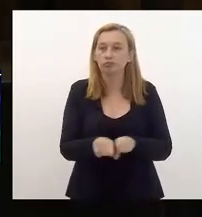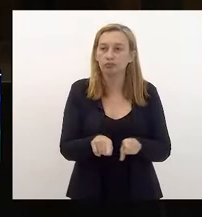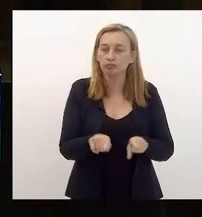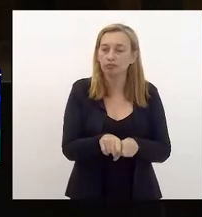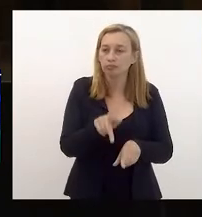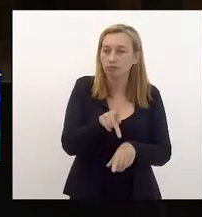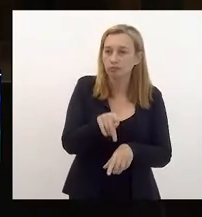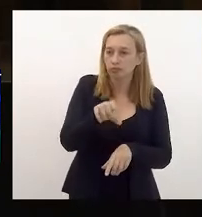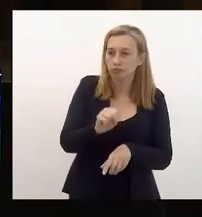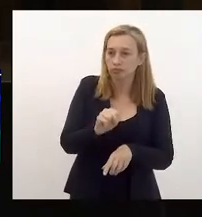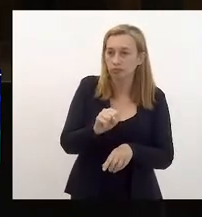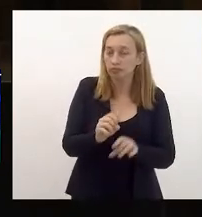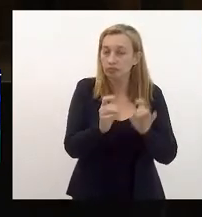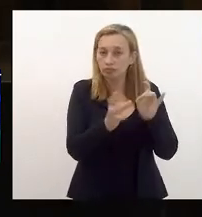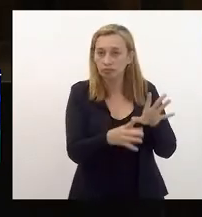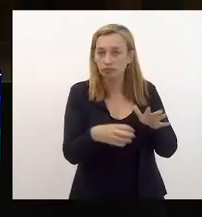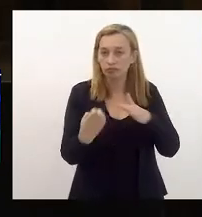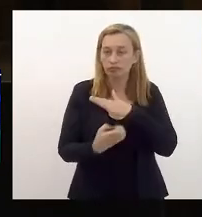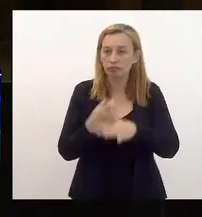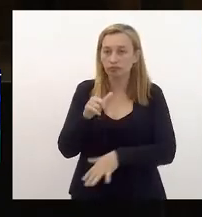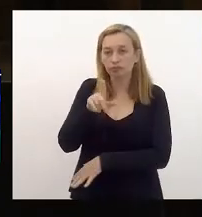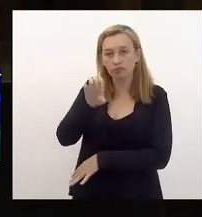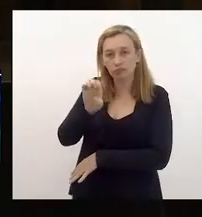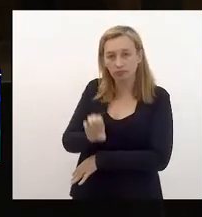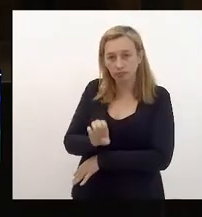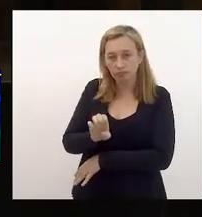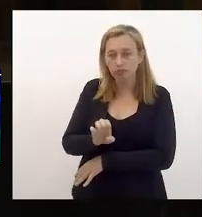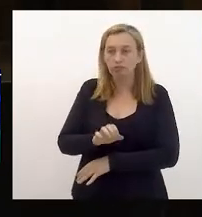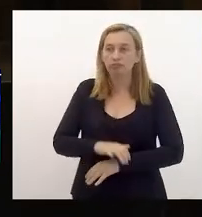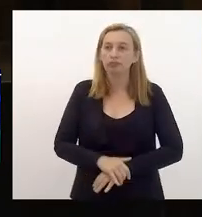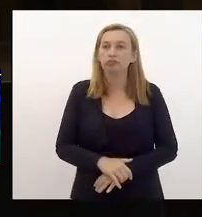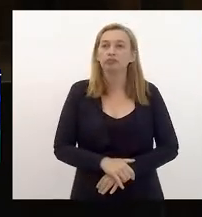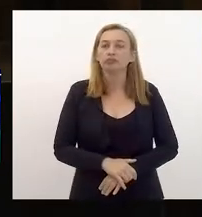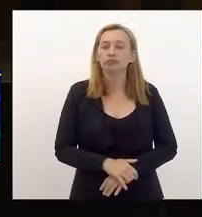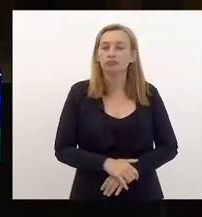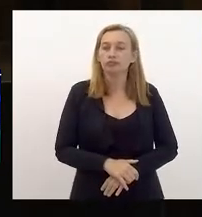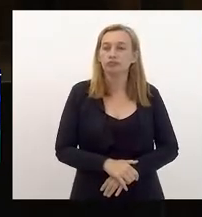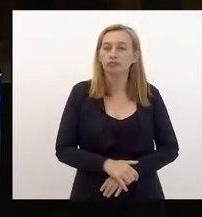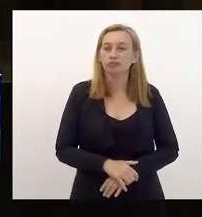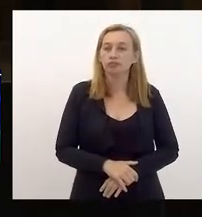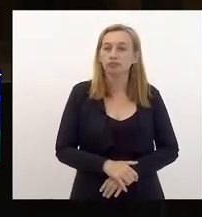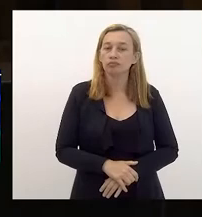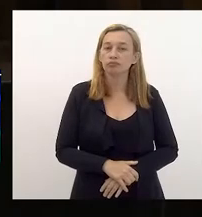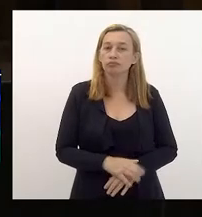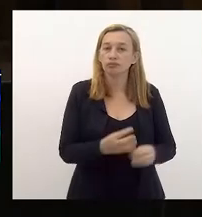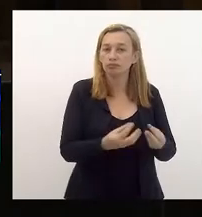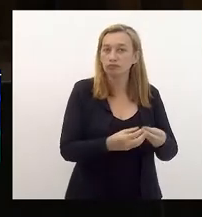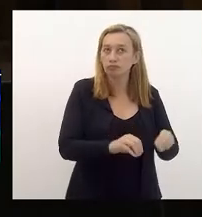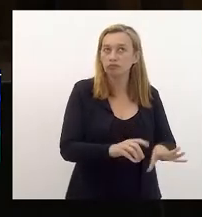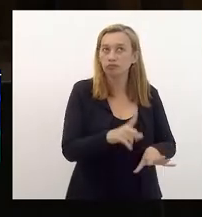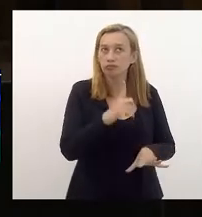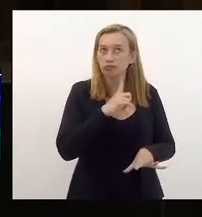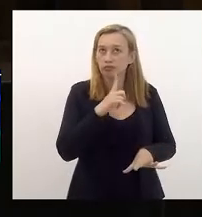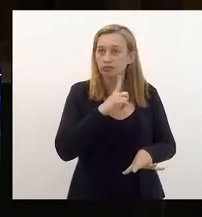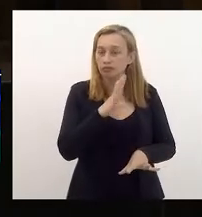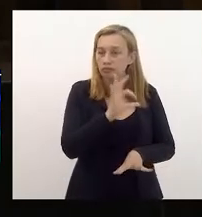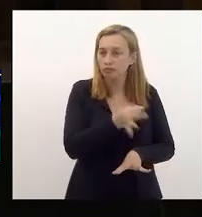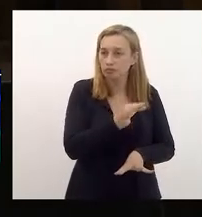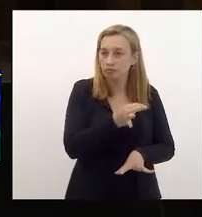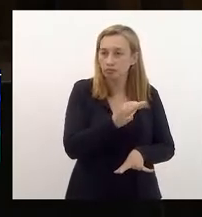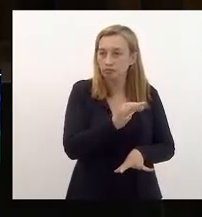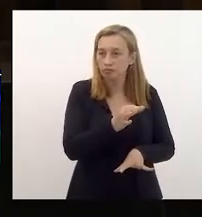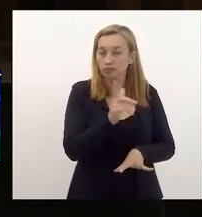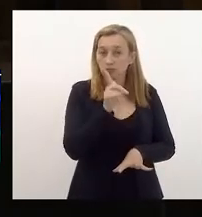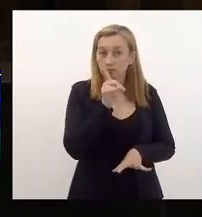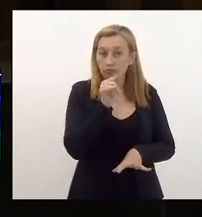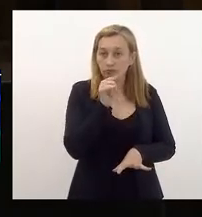privatização da CEDAI, que não obstante os malefícios que vai trazer para a garantia do abastecimento de